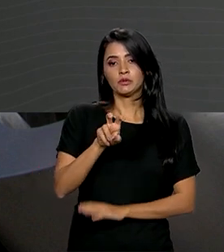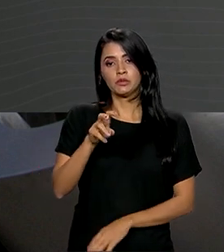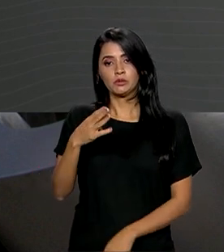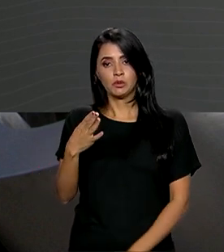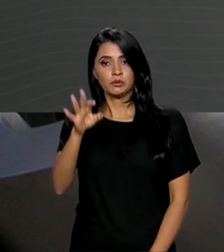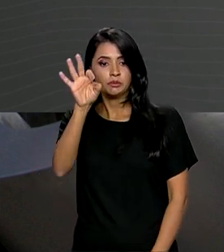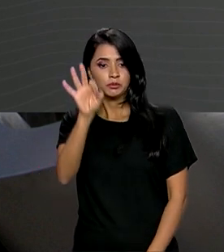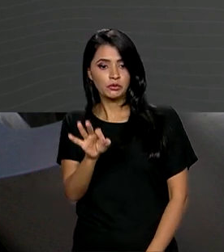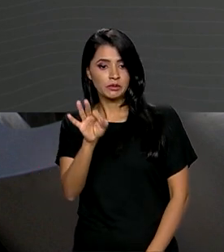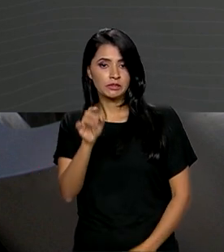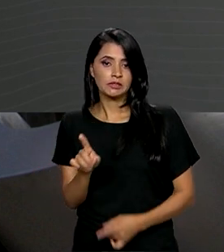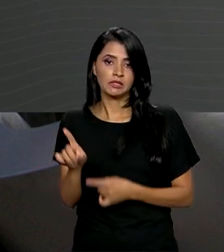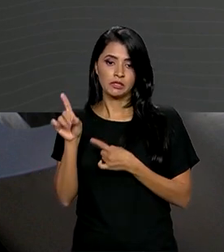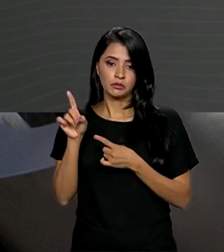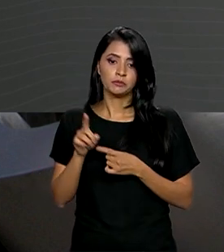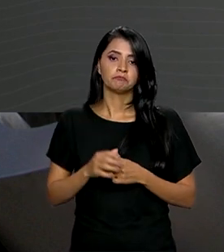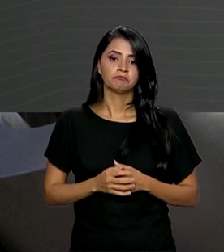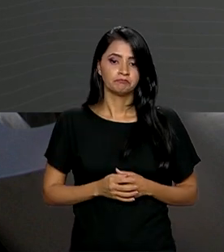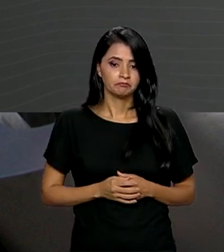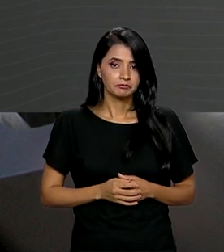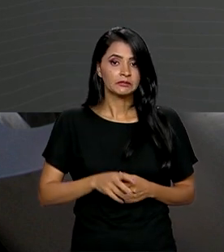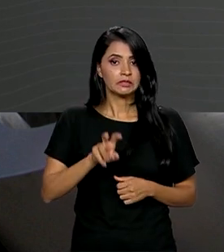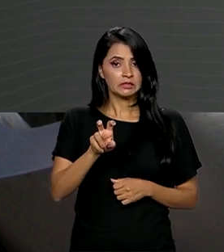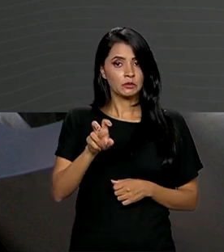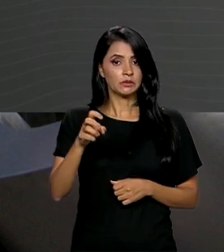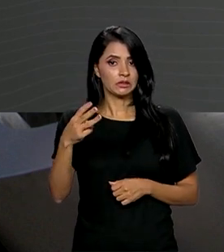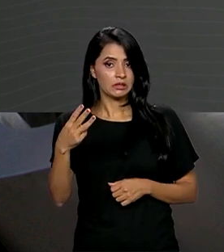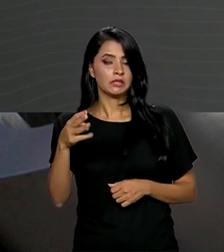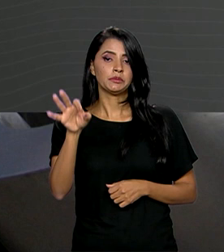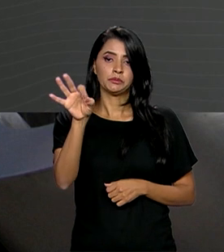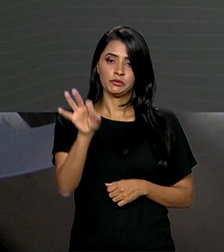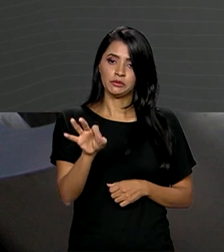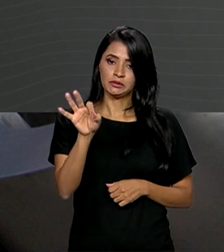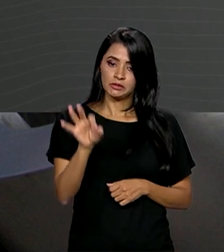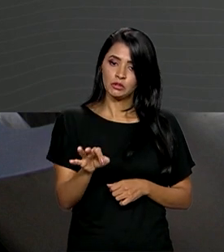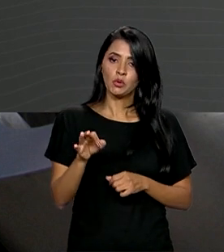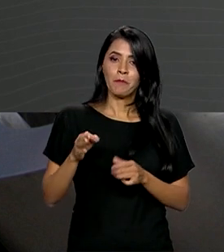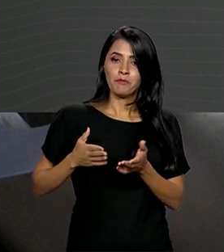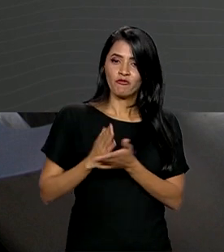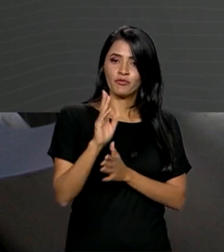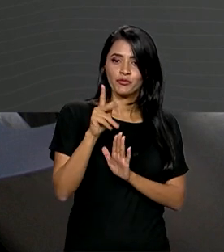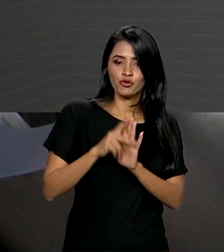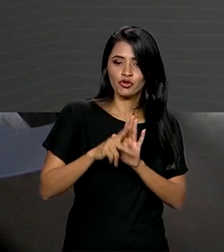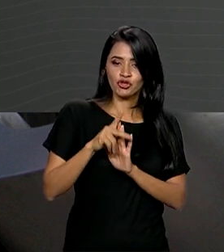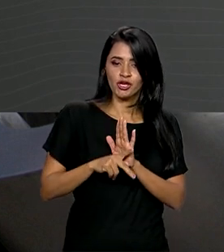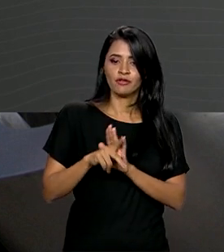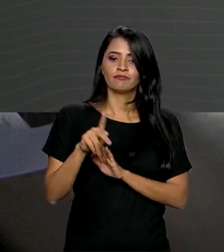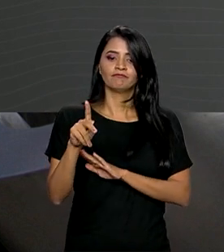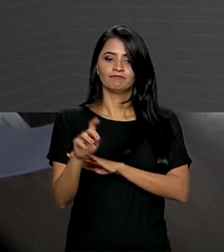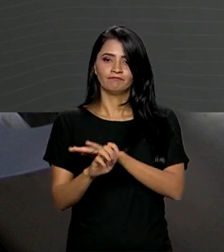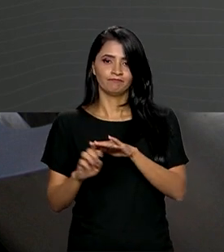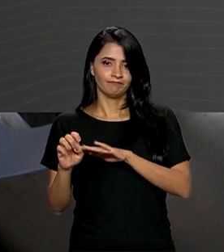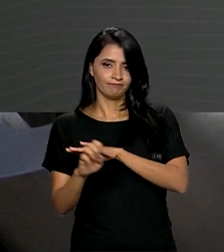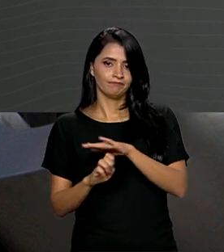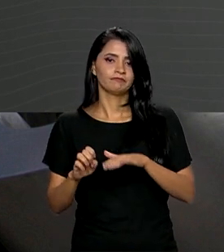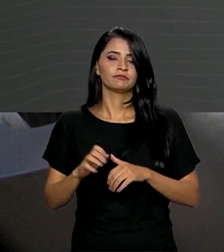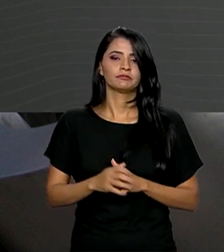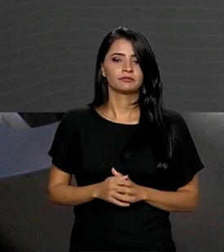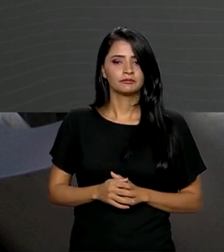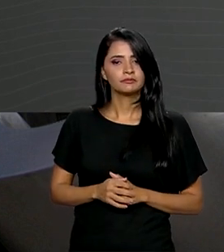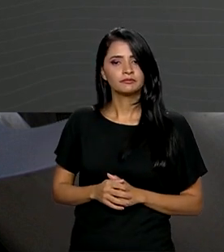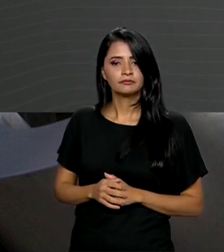orçamento para a safra agrícola e de 53% de projetos aprovados para micro, média e pequenas empresas.